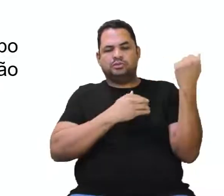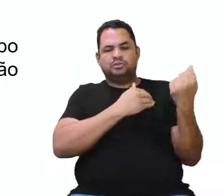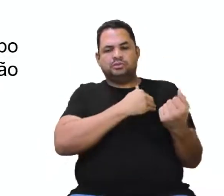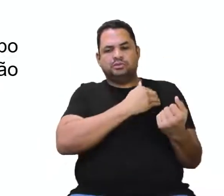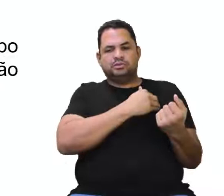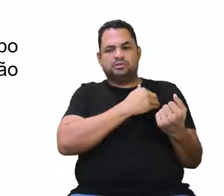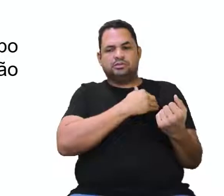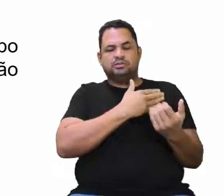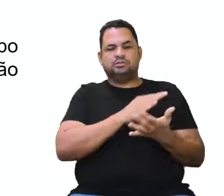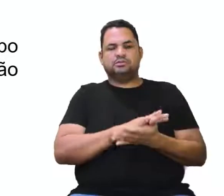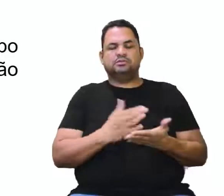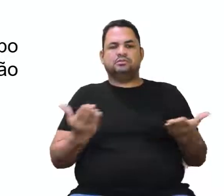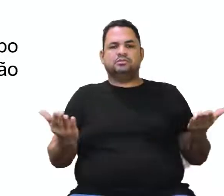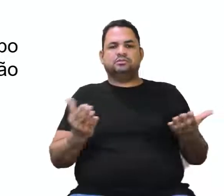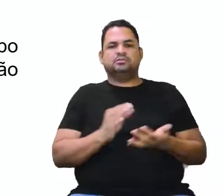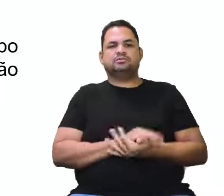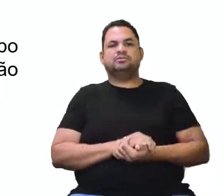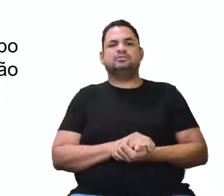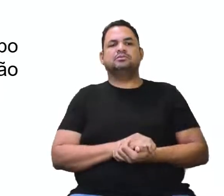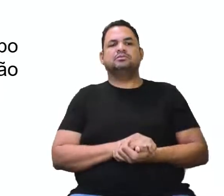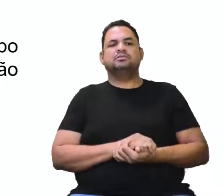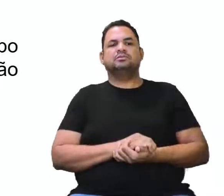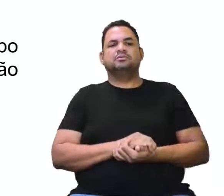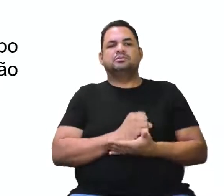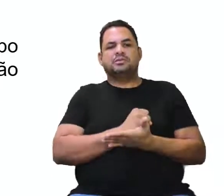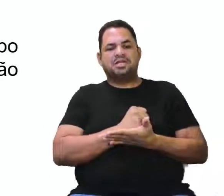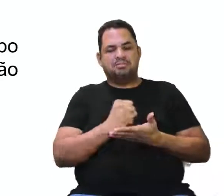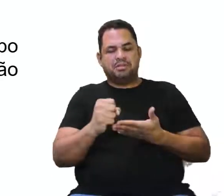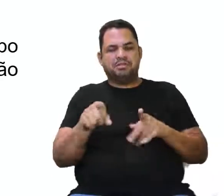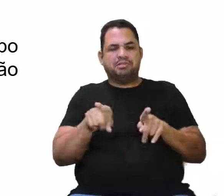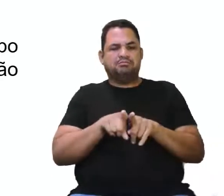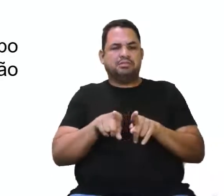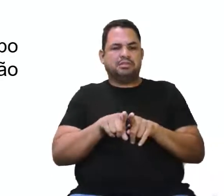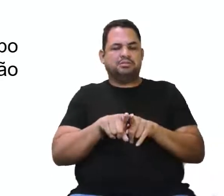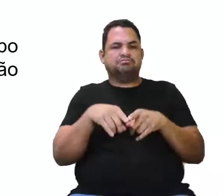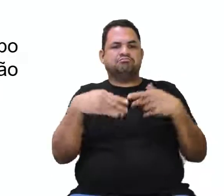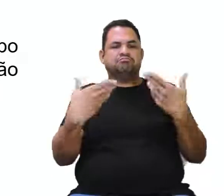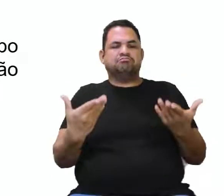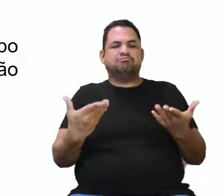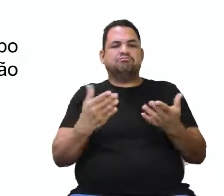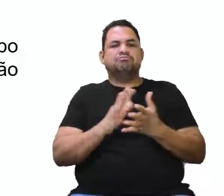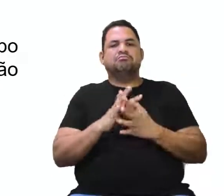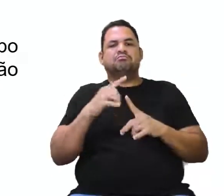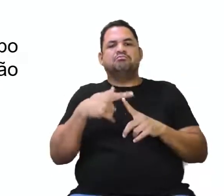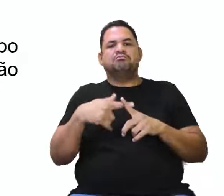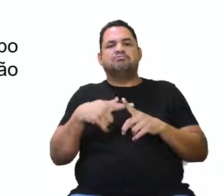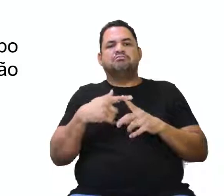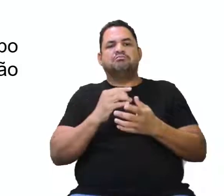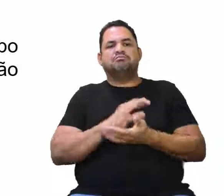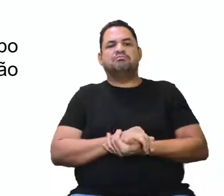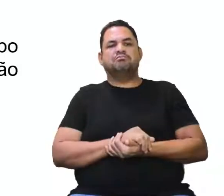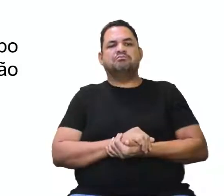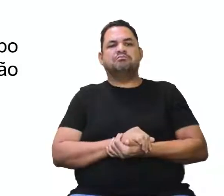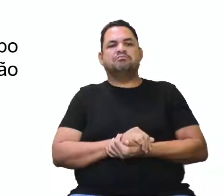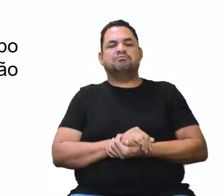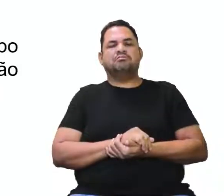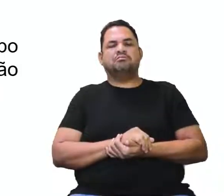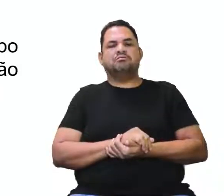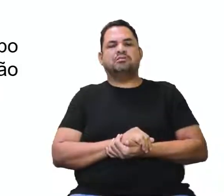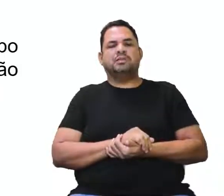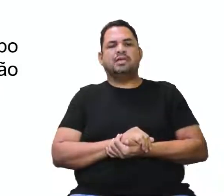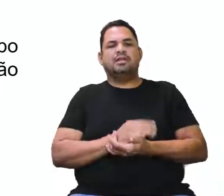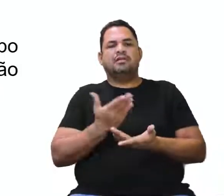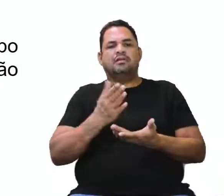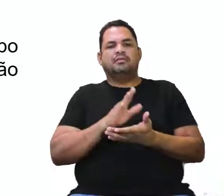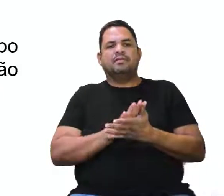para o lado esquerdo. Então, gente já consegue eliminar essa também, porque a gente está dizendo aqui que ela vai